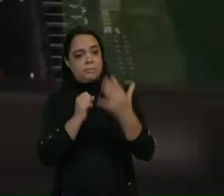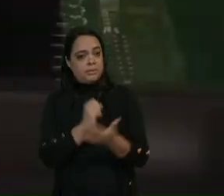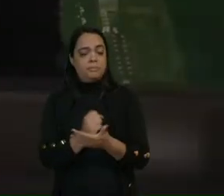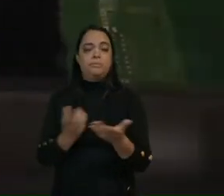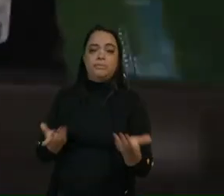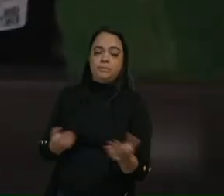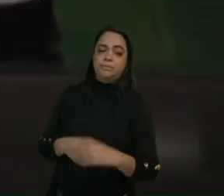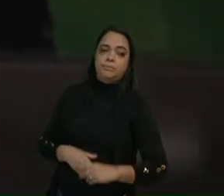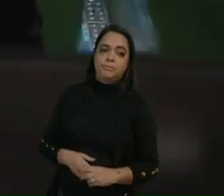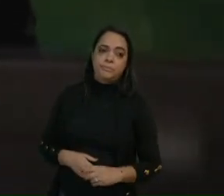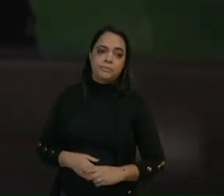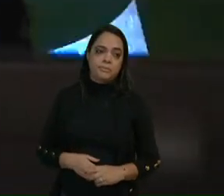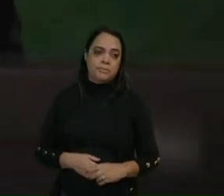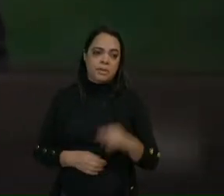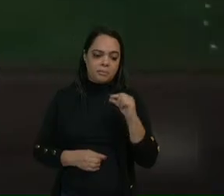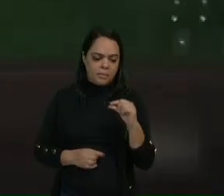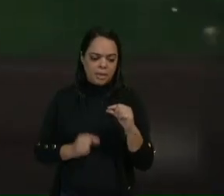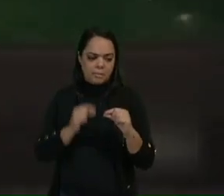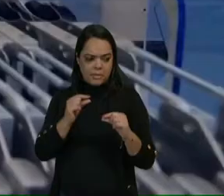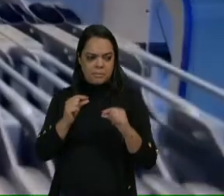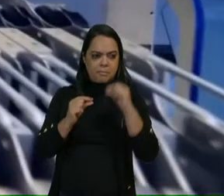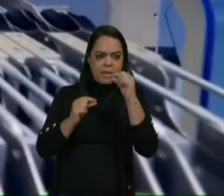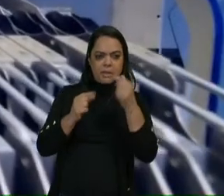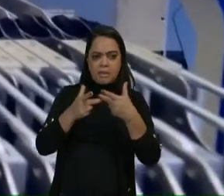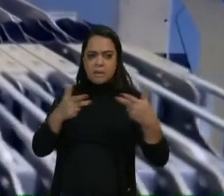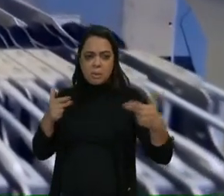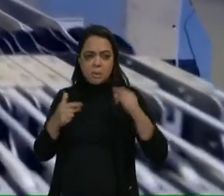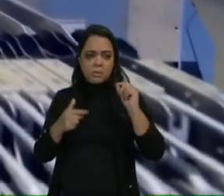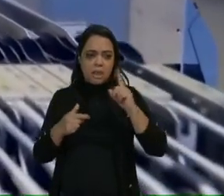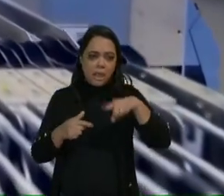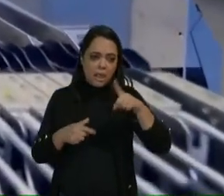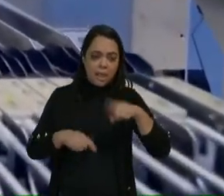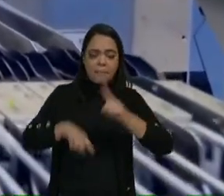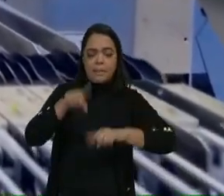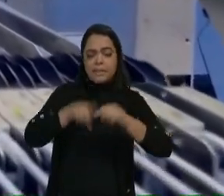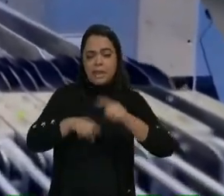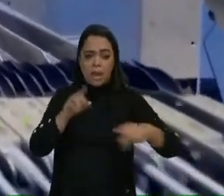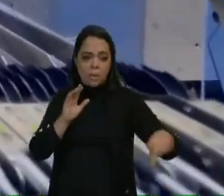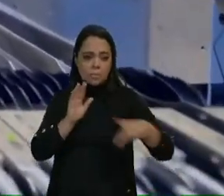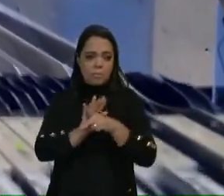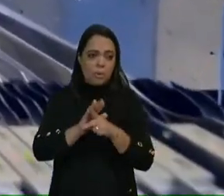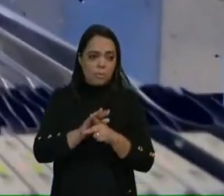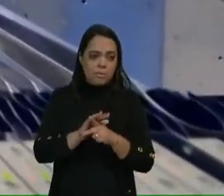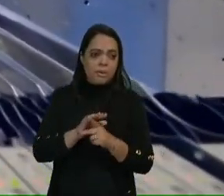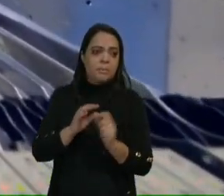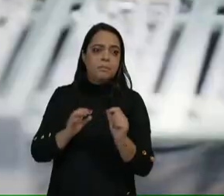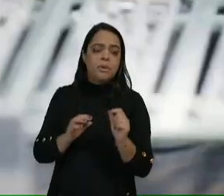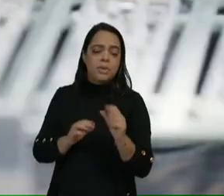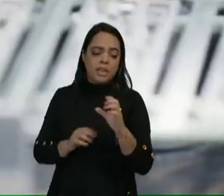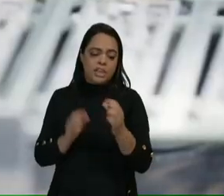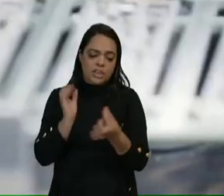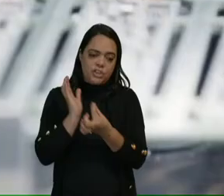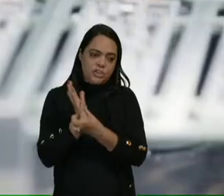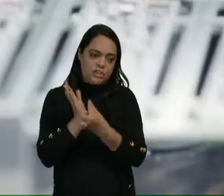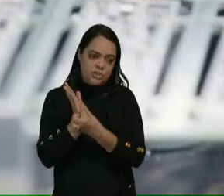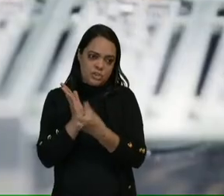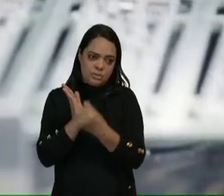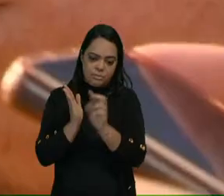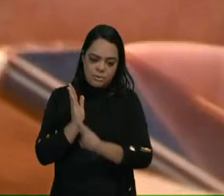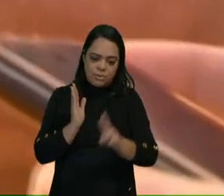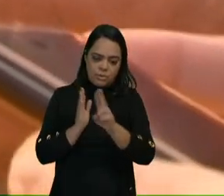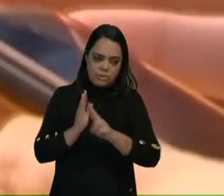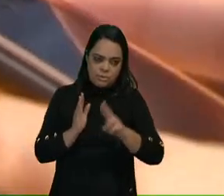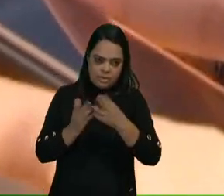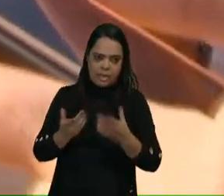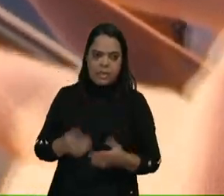Esses pequenos componentes eletrônicos são matéria-prima para a produção de chips usados nos mais diversos aparelhos eletrônicos,